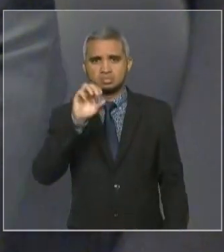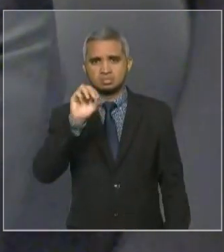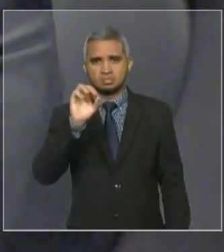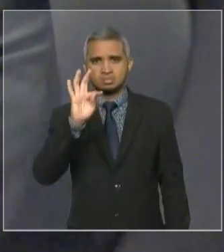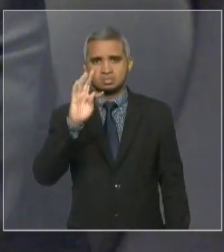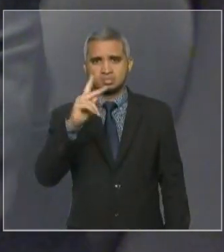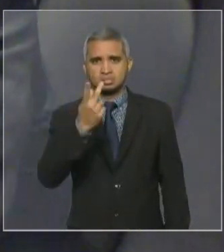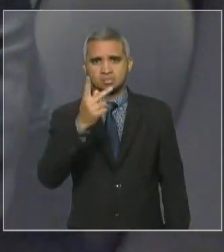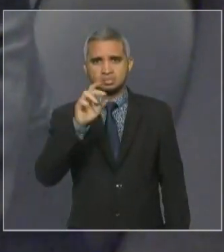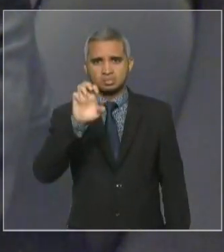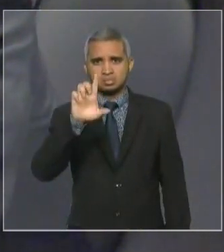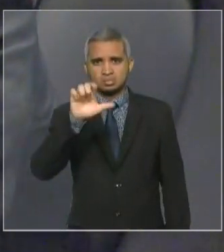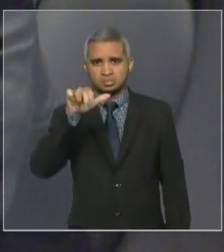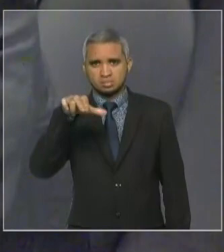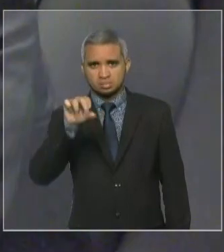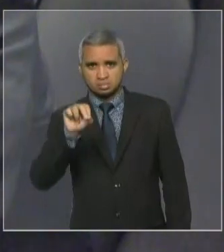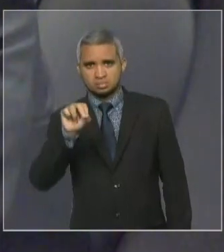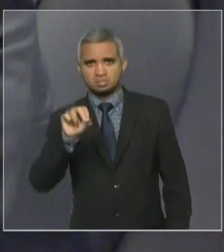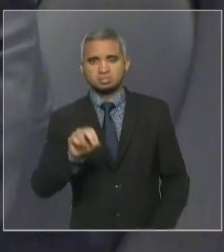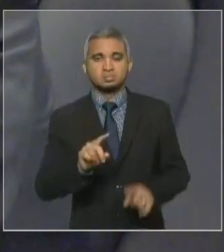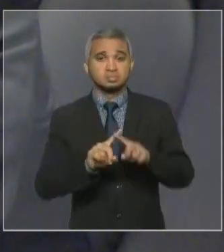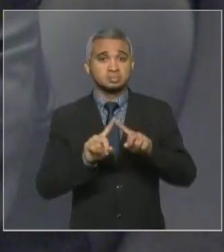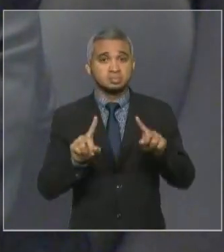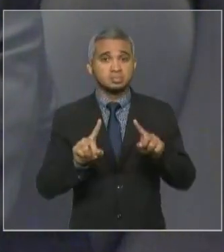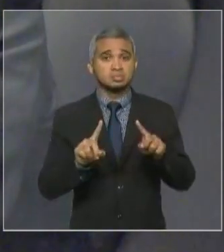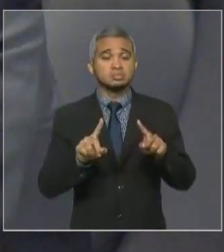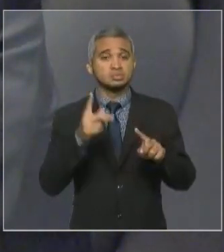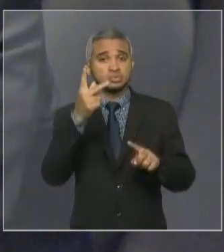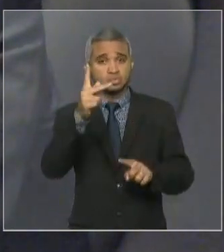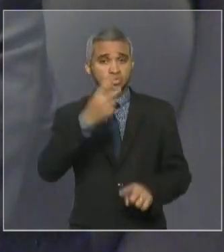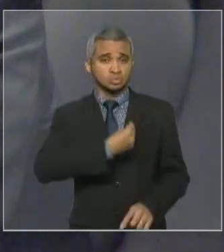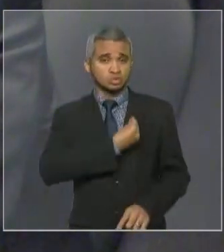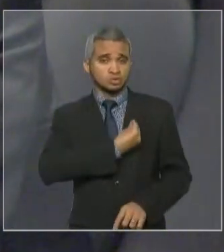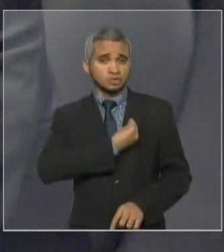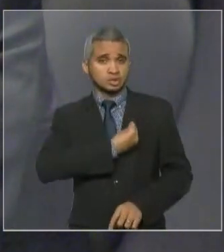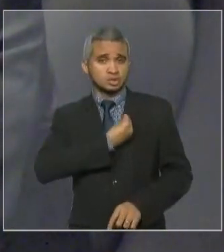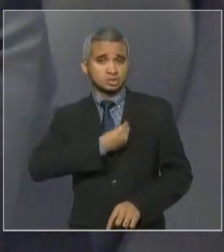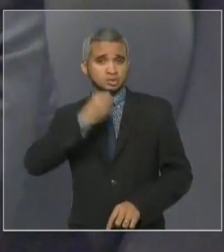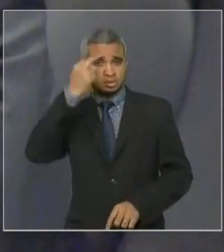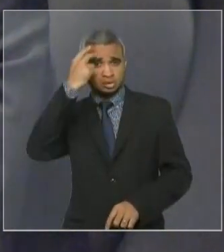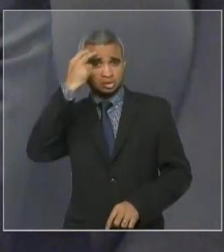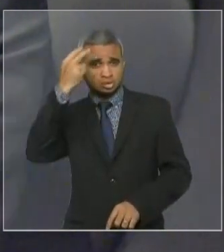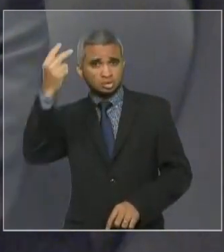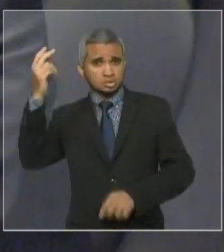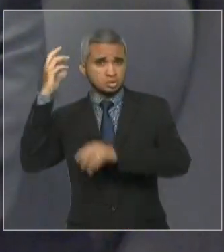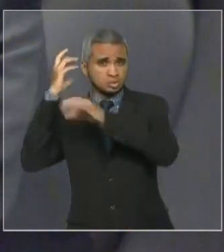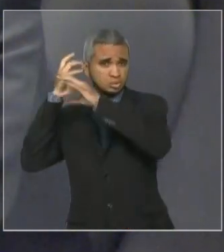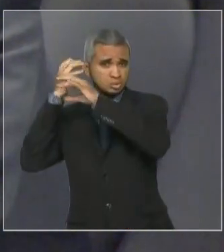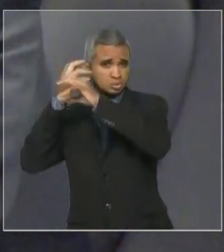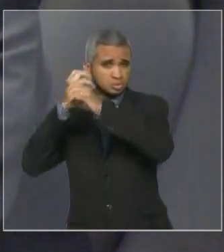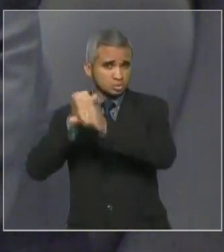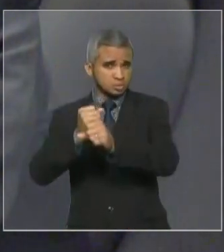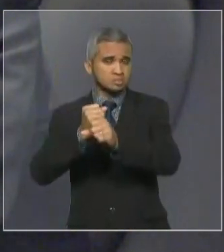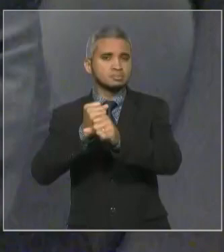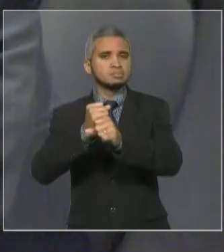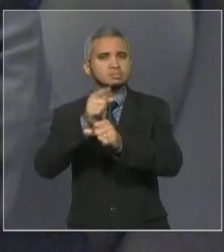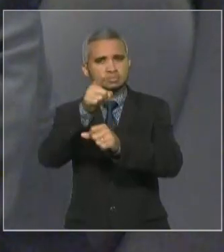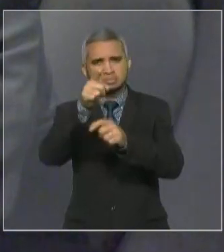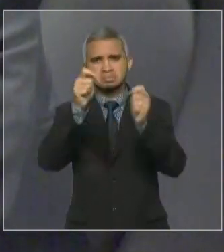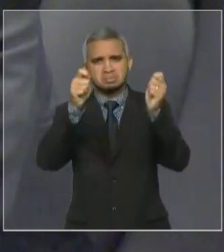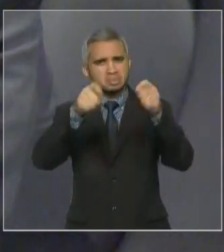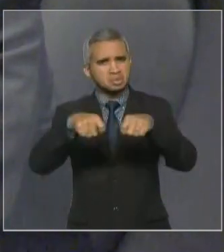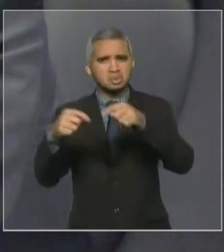para ocupar qualquer espaço na política do Maranhão. E, pelo papel que V. Exª desempenhou,